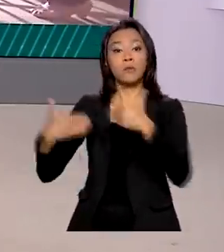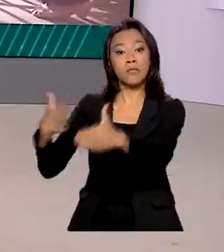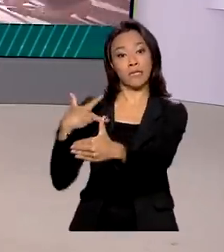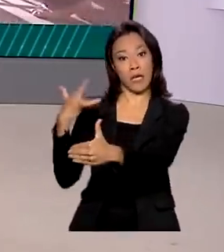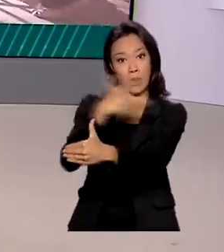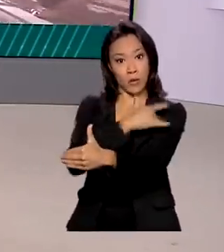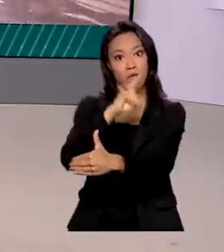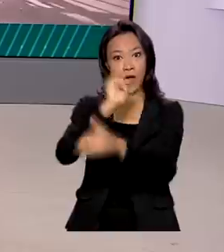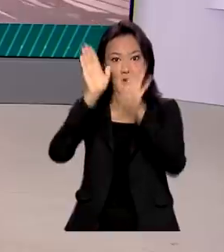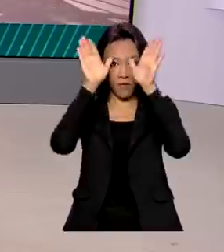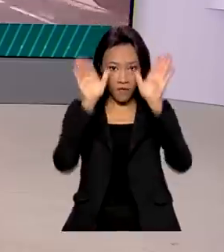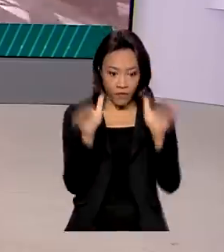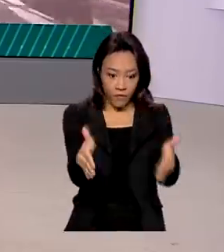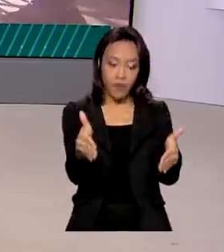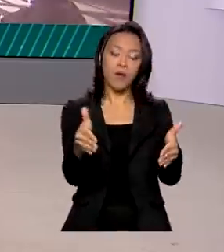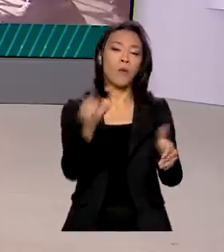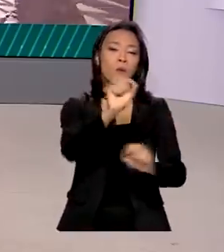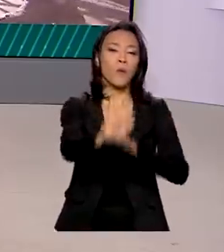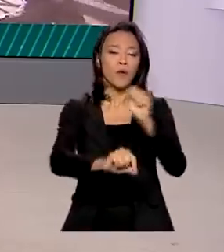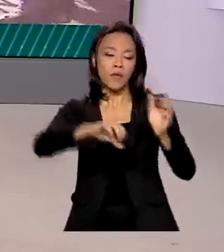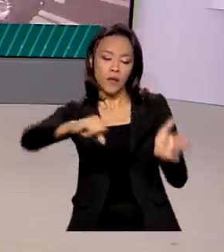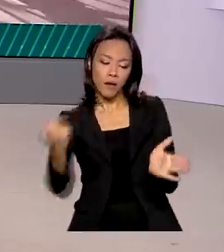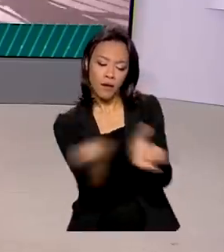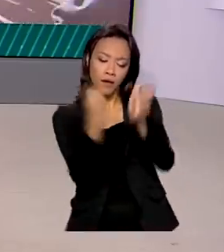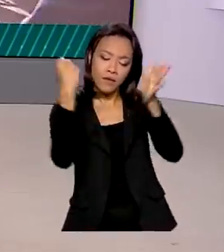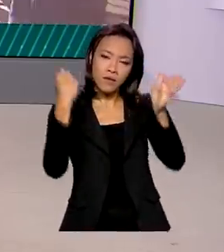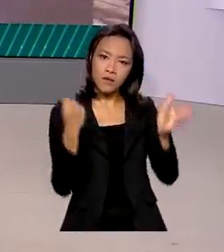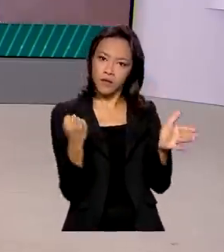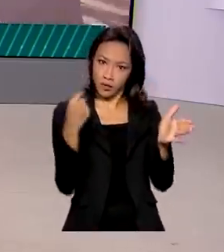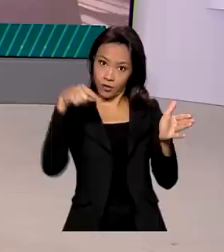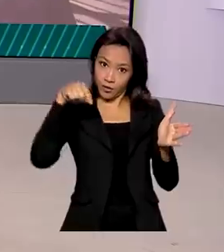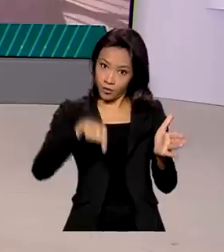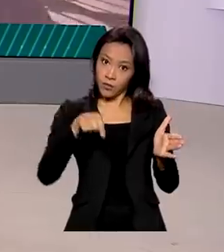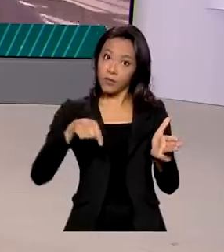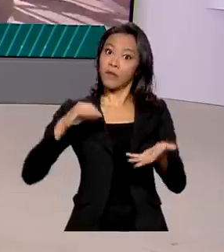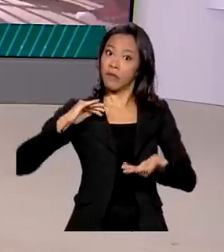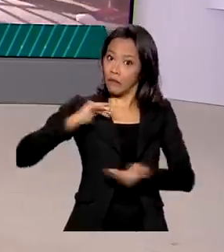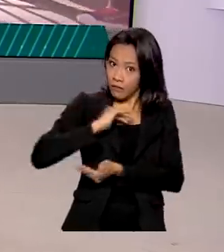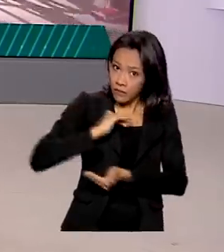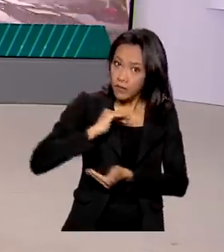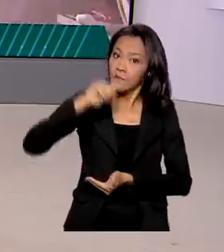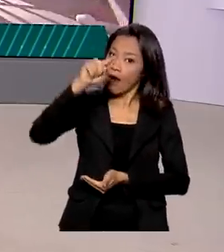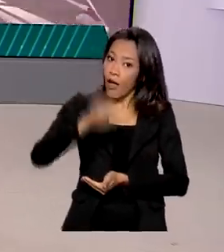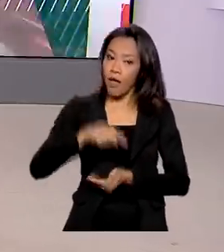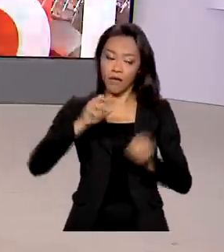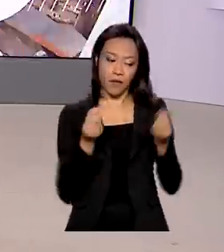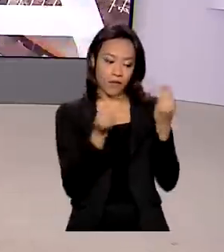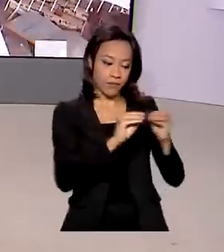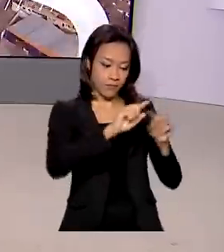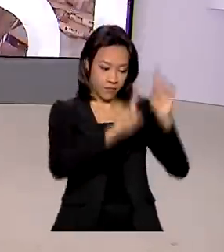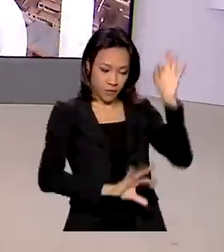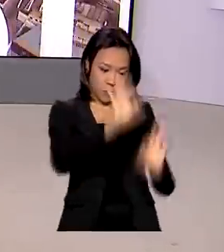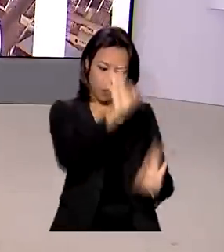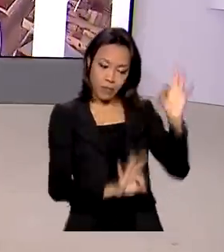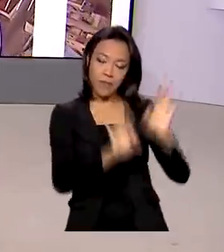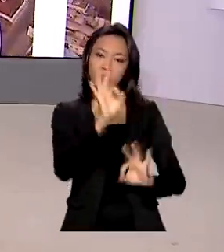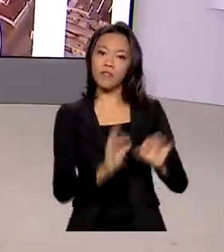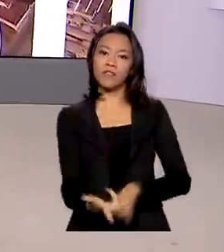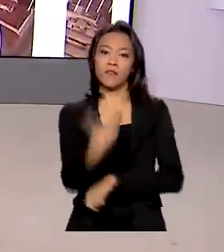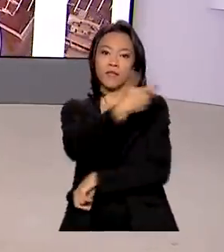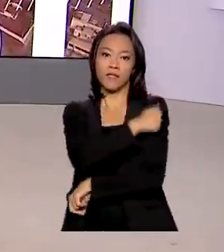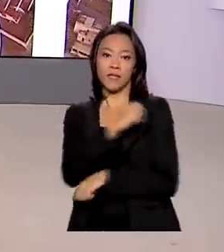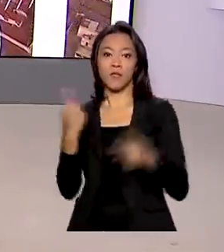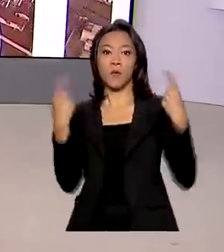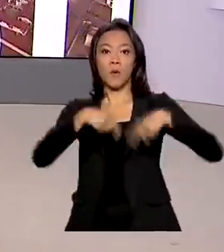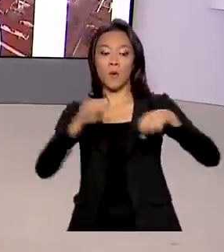priorizar as vacinas com registro definitivo na Anvisa. É o que prevê o plano de imunização contra a Covid-19